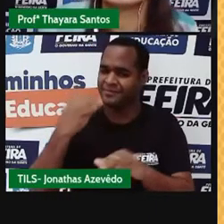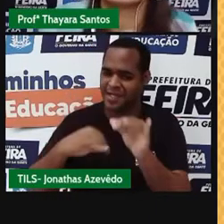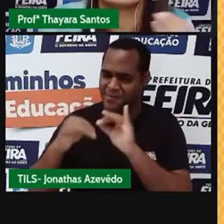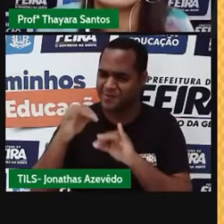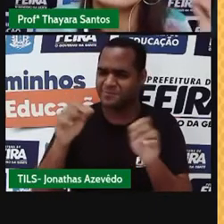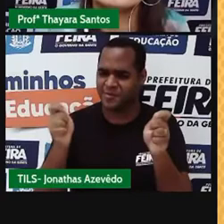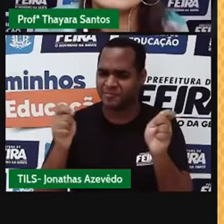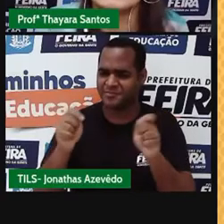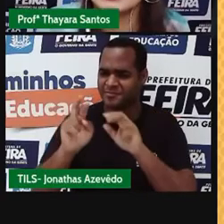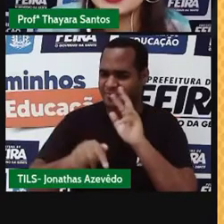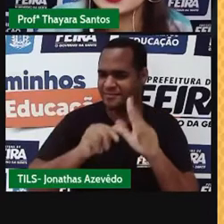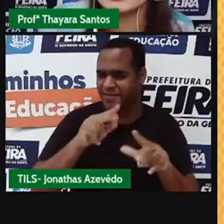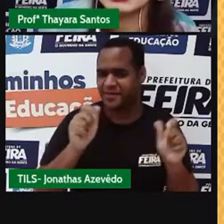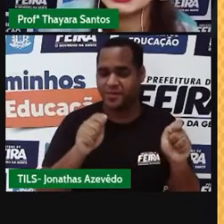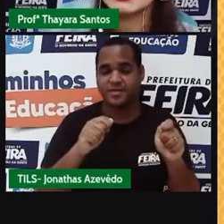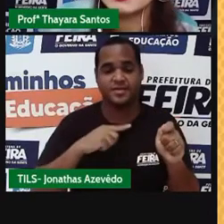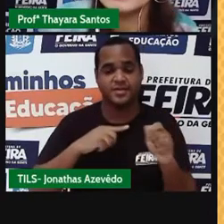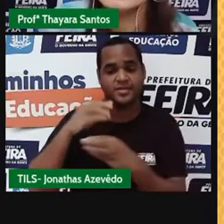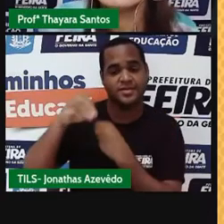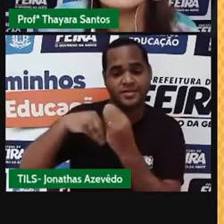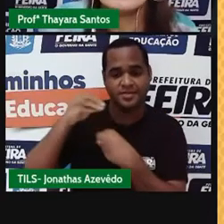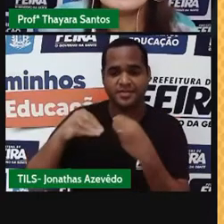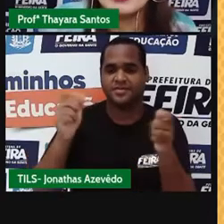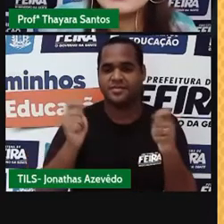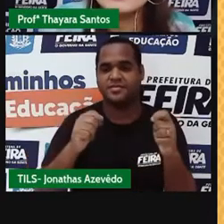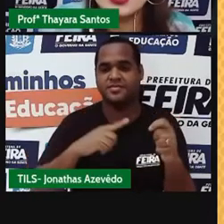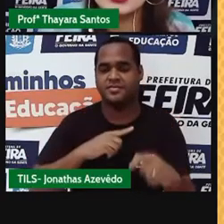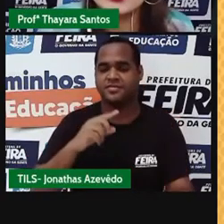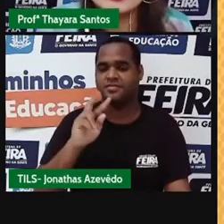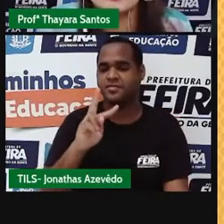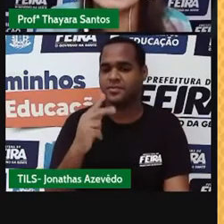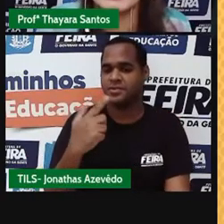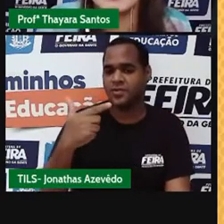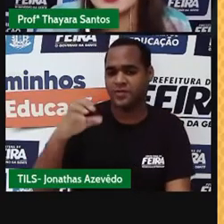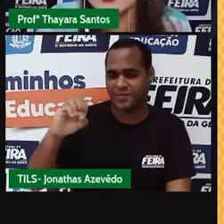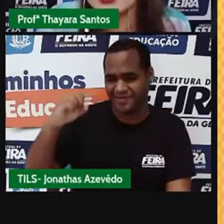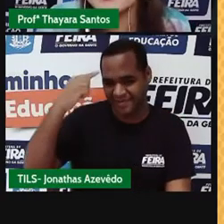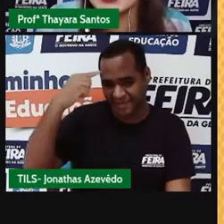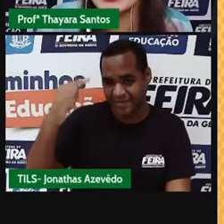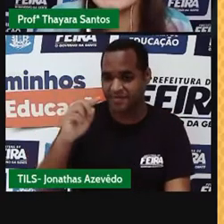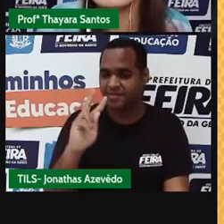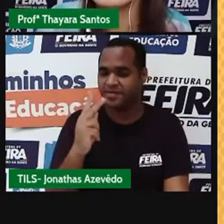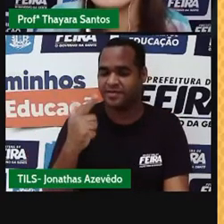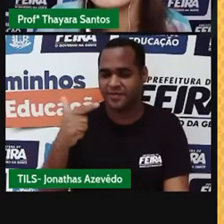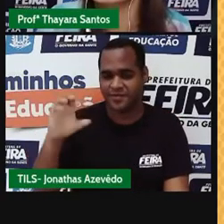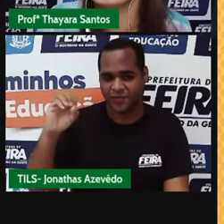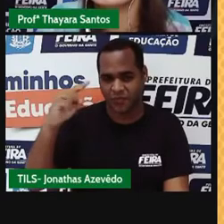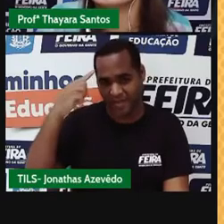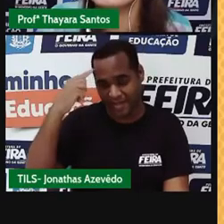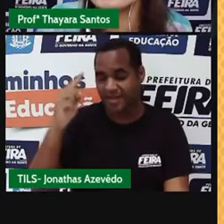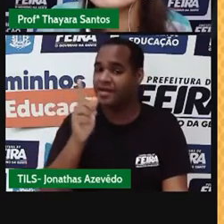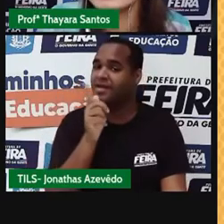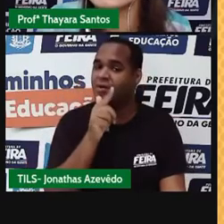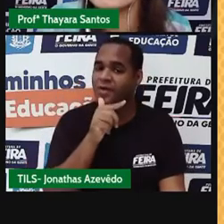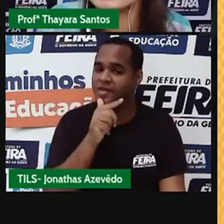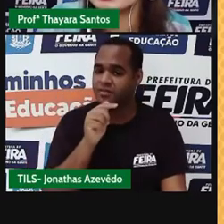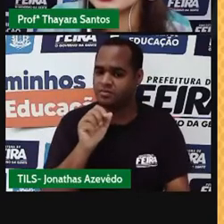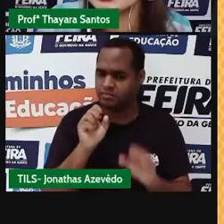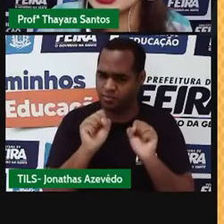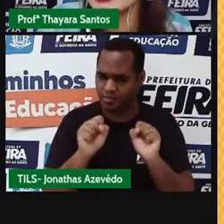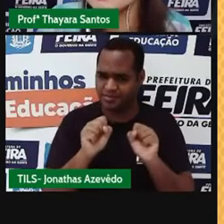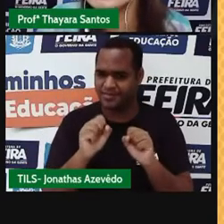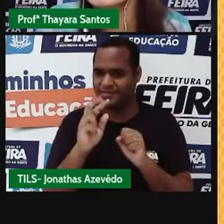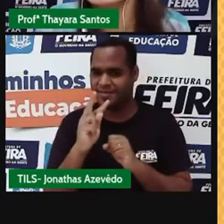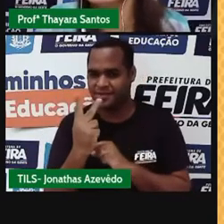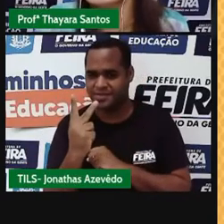diferentes que estão envolvidos ali naquela substância. Como é o caso do H2O, que é a água, a água é formada por dois átomos de